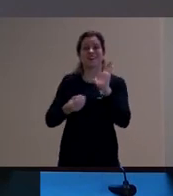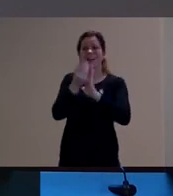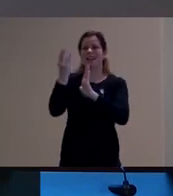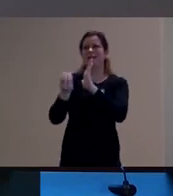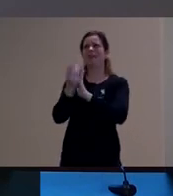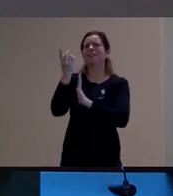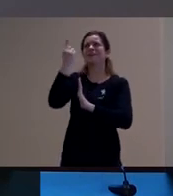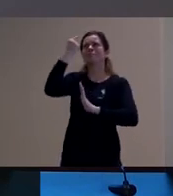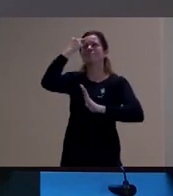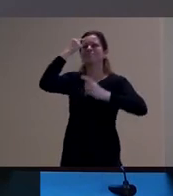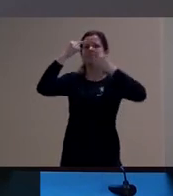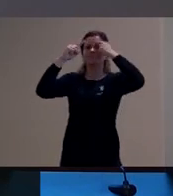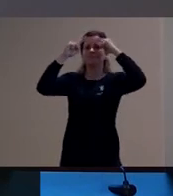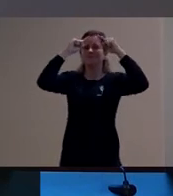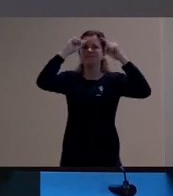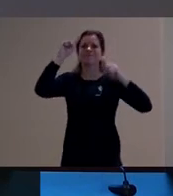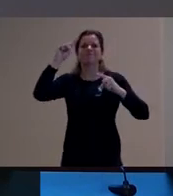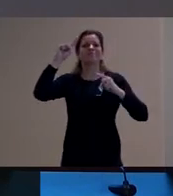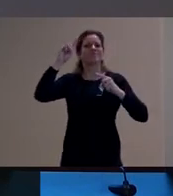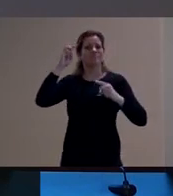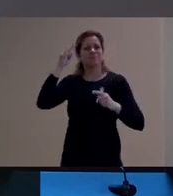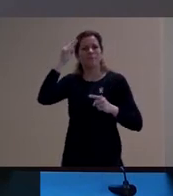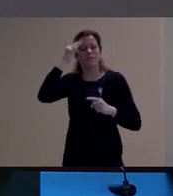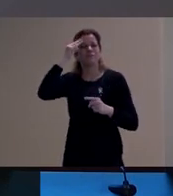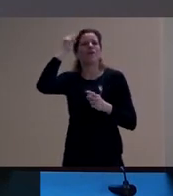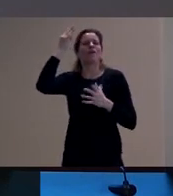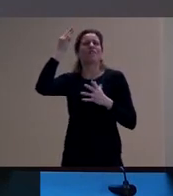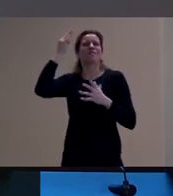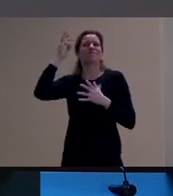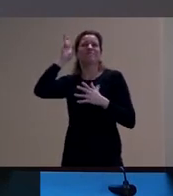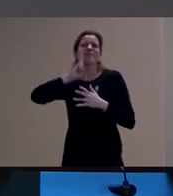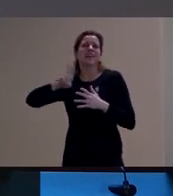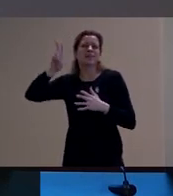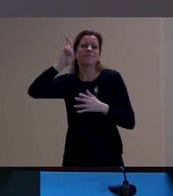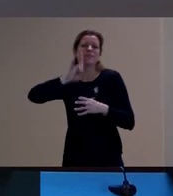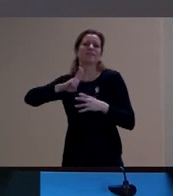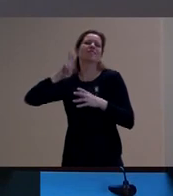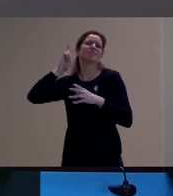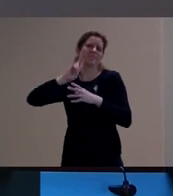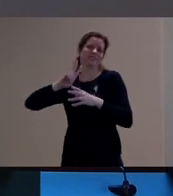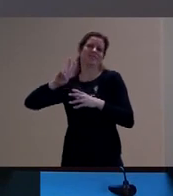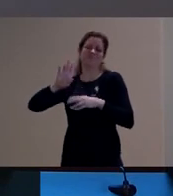para essa constituição subjetiva